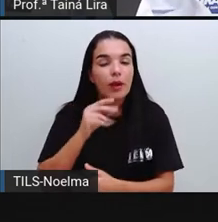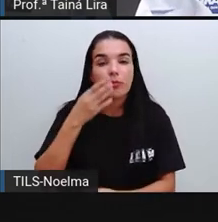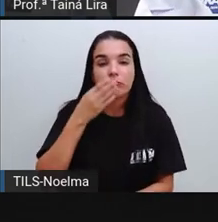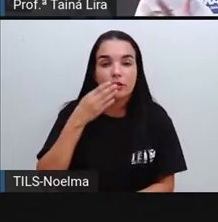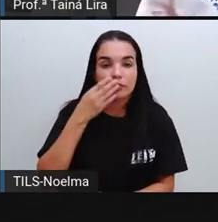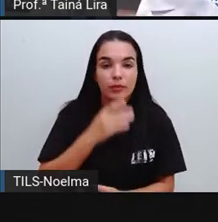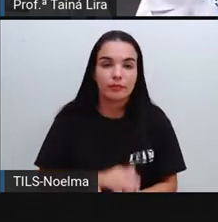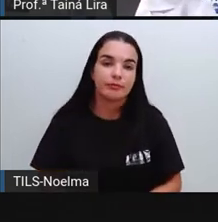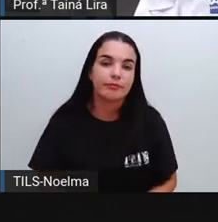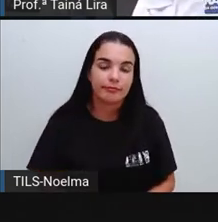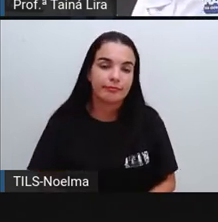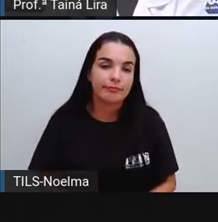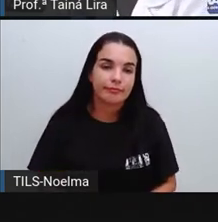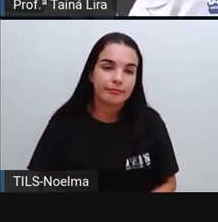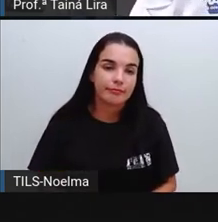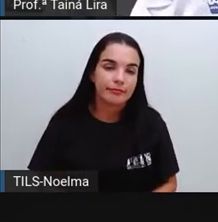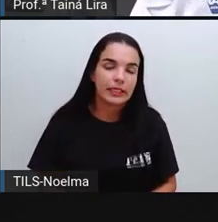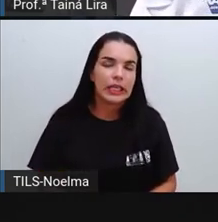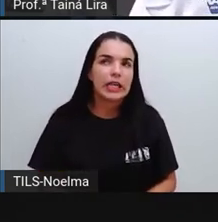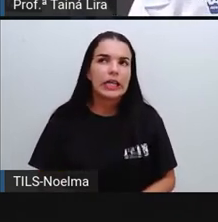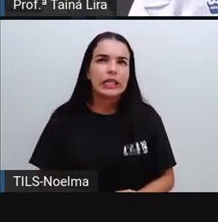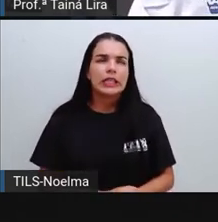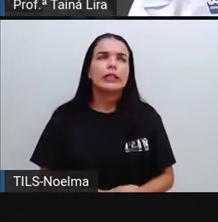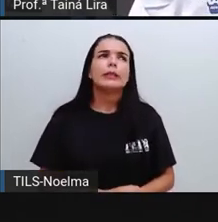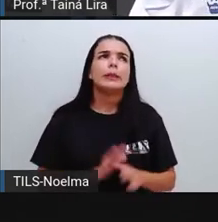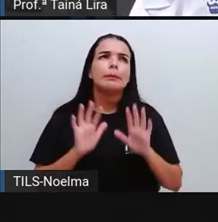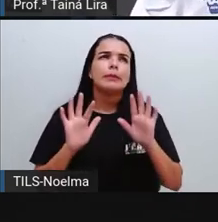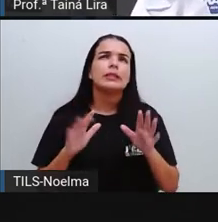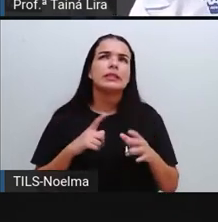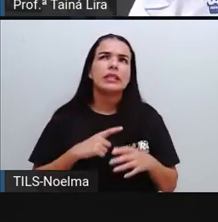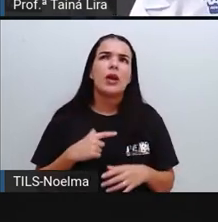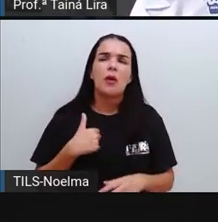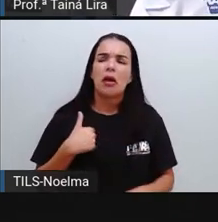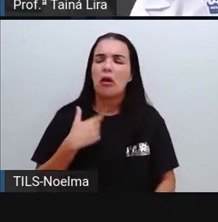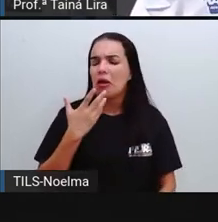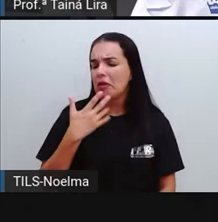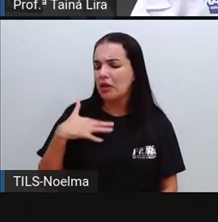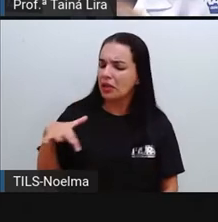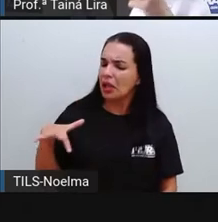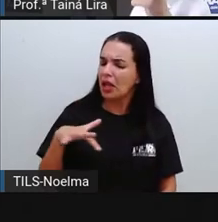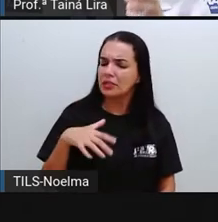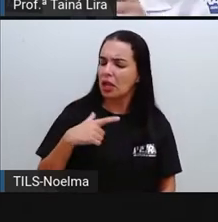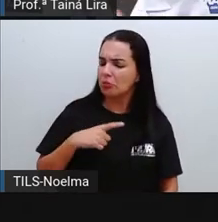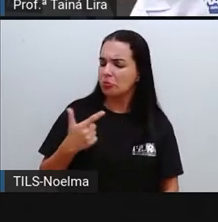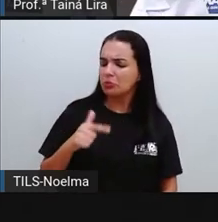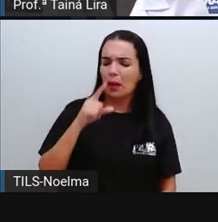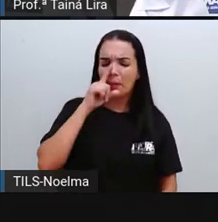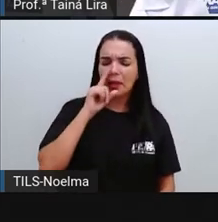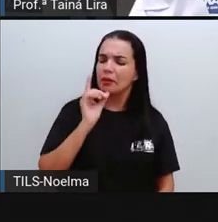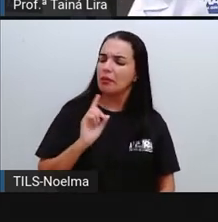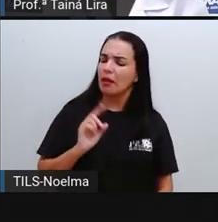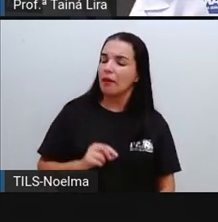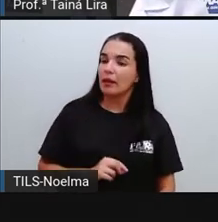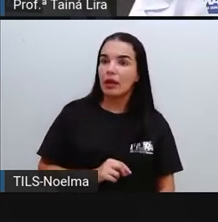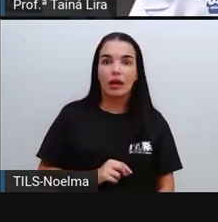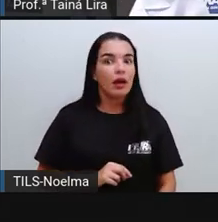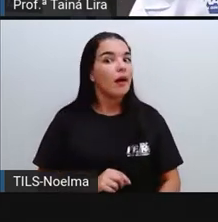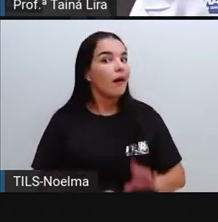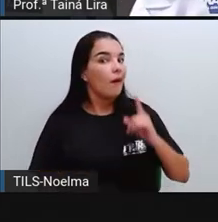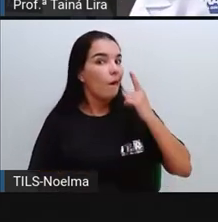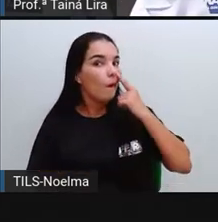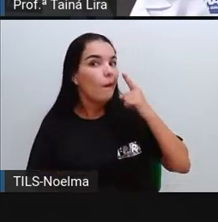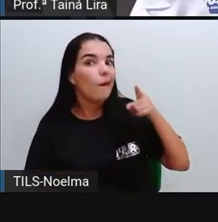E aí você pode falar, mas Pró, mas eu não corro risco, não, porque eu sou criança. Olha lá o que essa matéria fala,